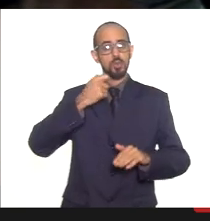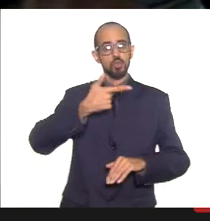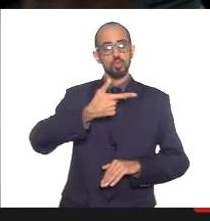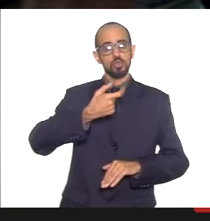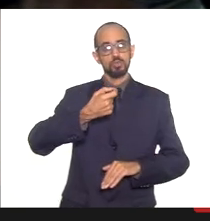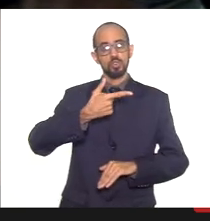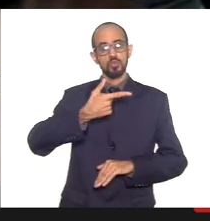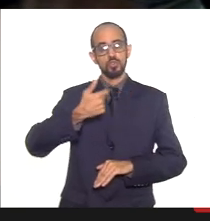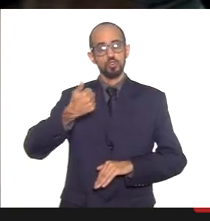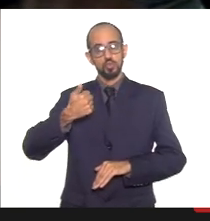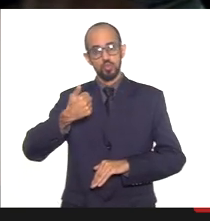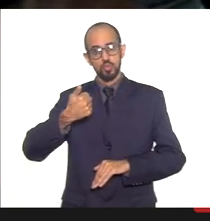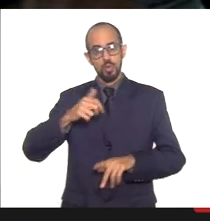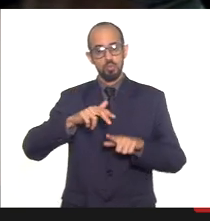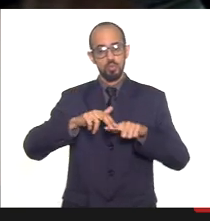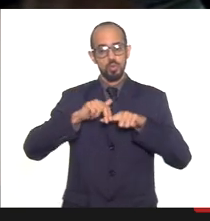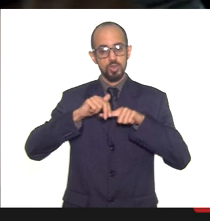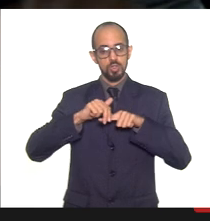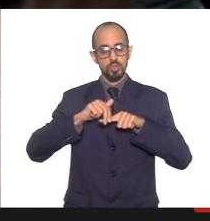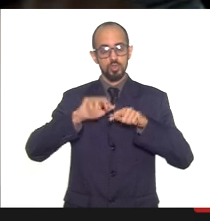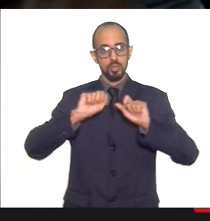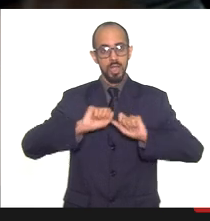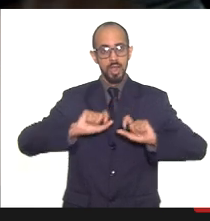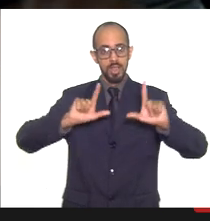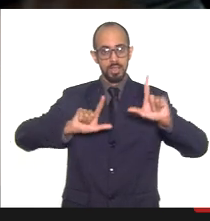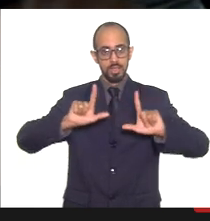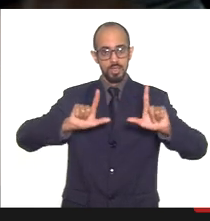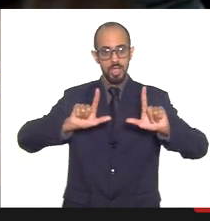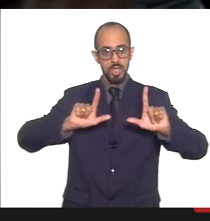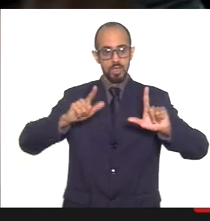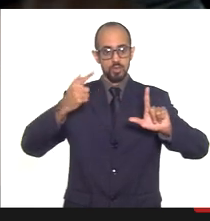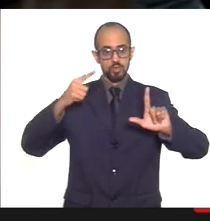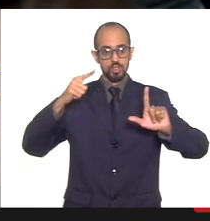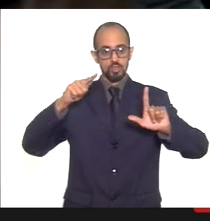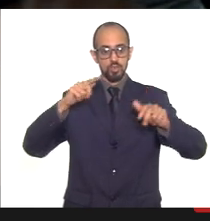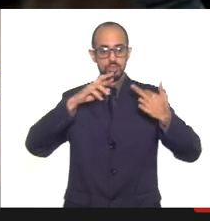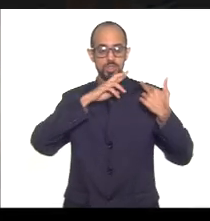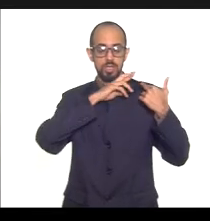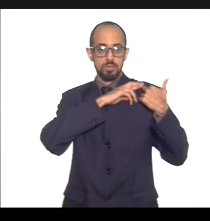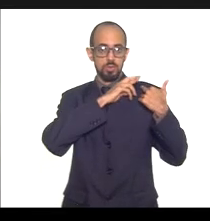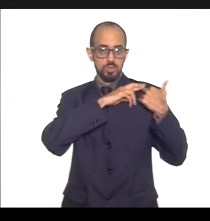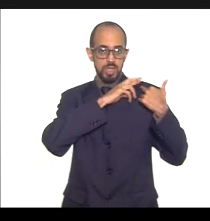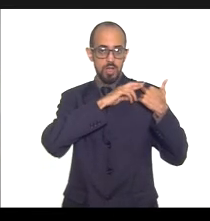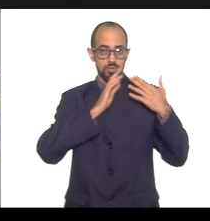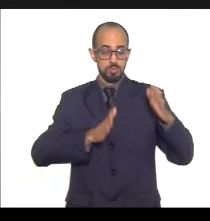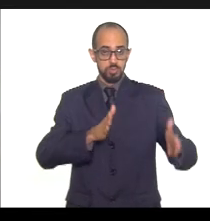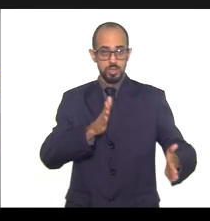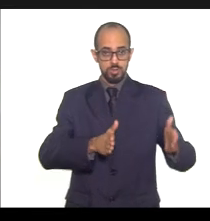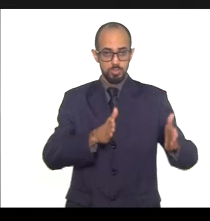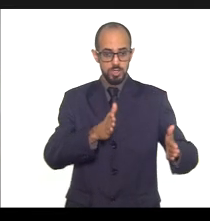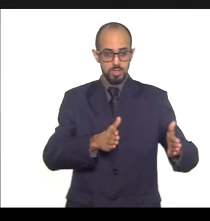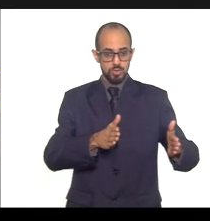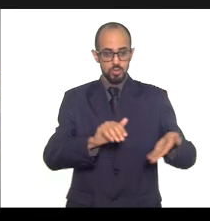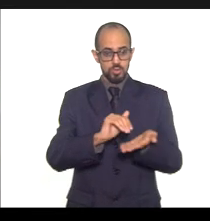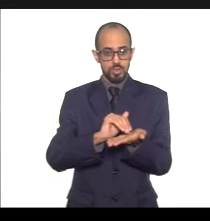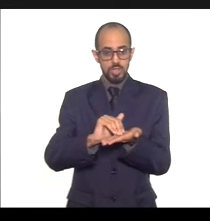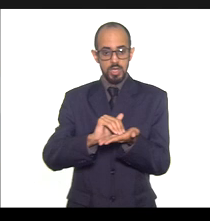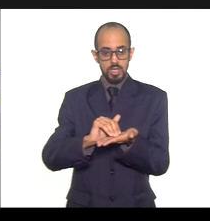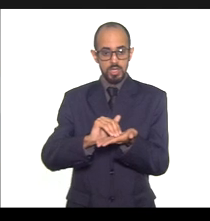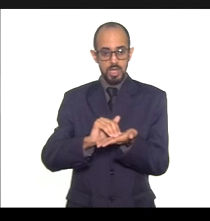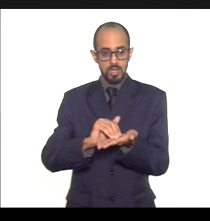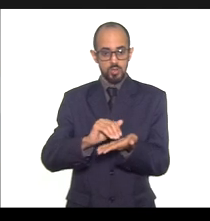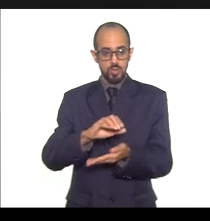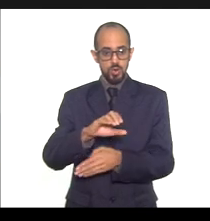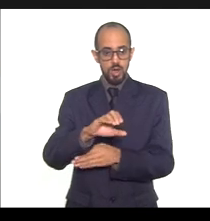Por isso, consta aí na tela os gestores responsáveis por esse período. Secretário Estadual de Saúde,